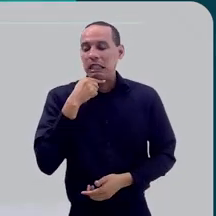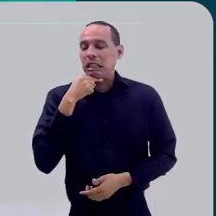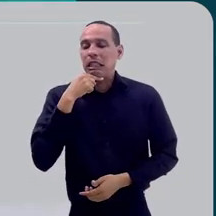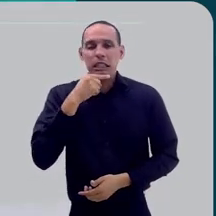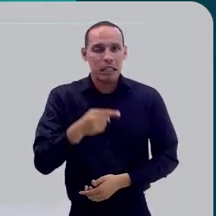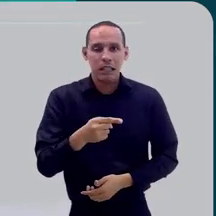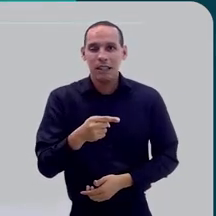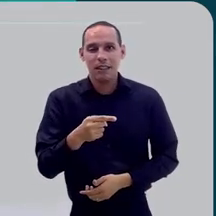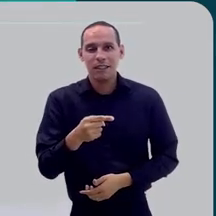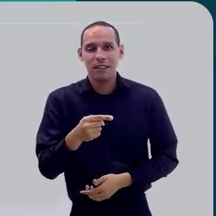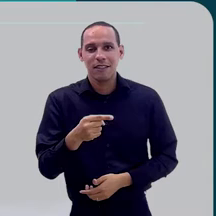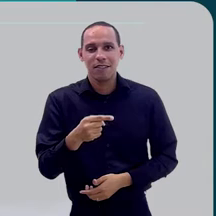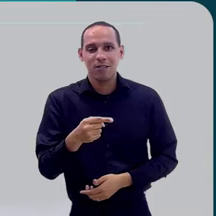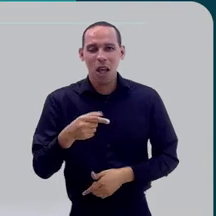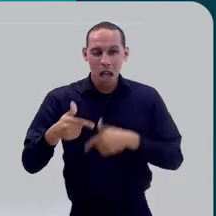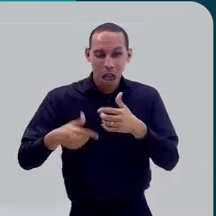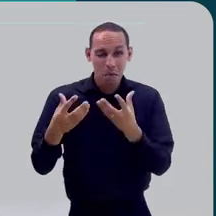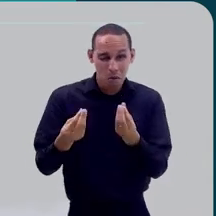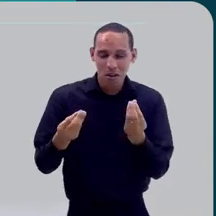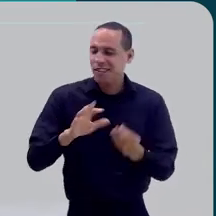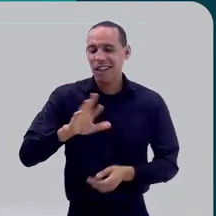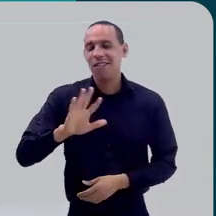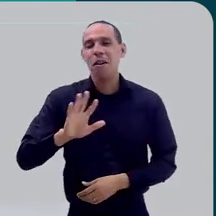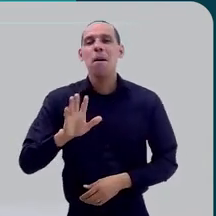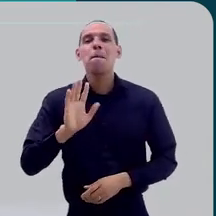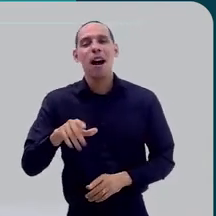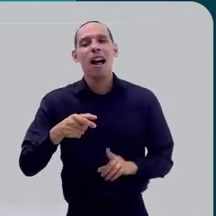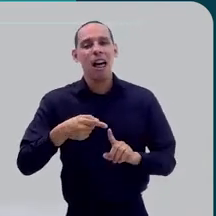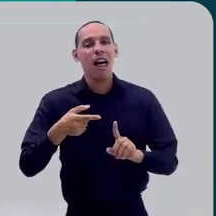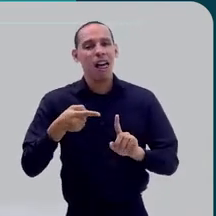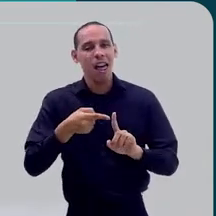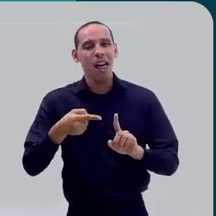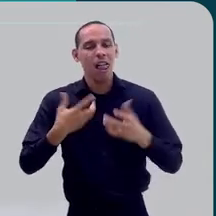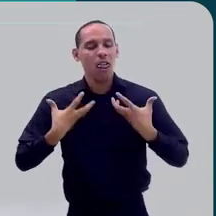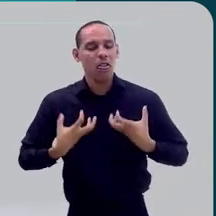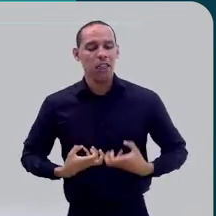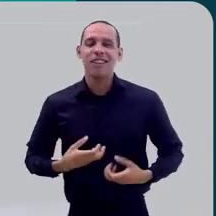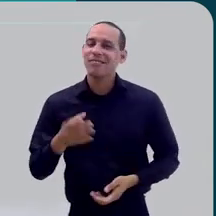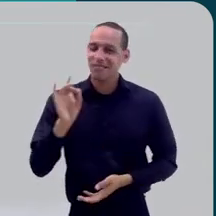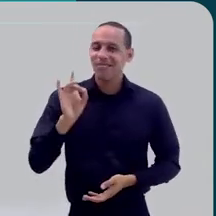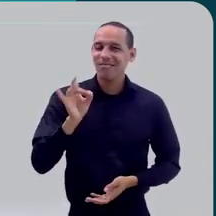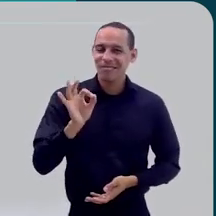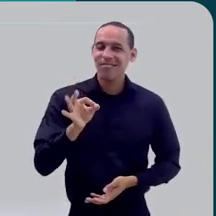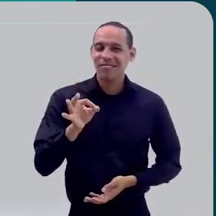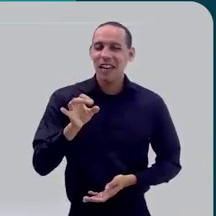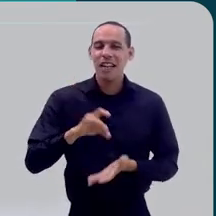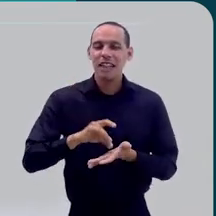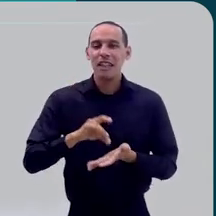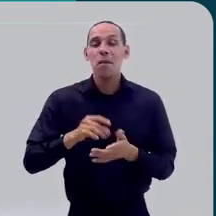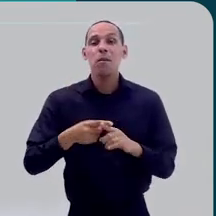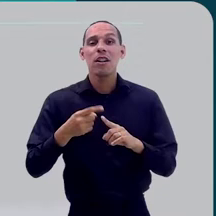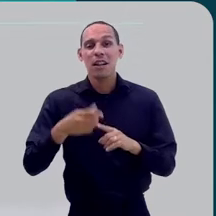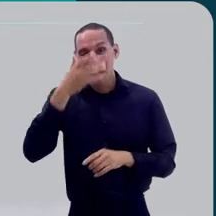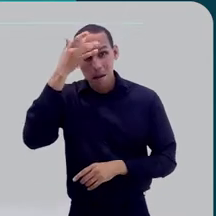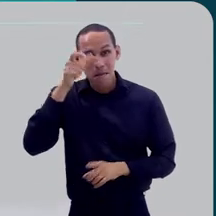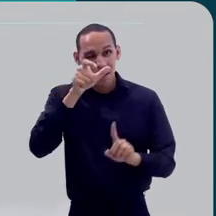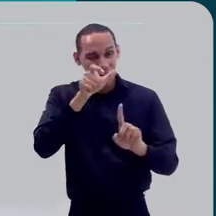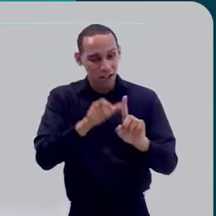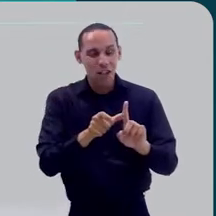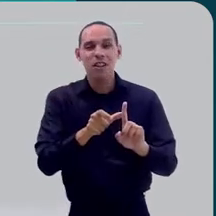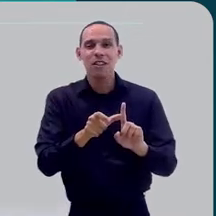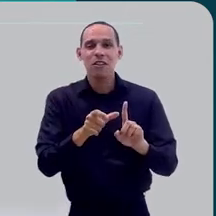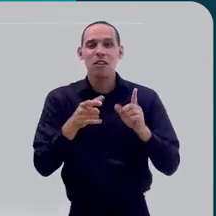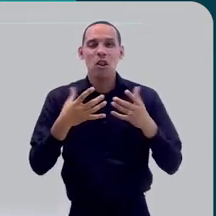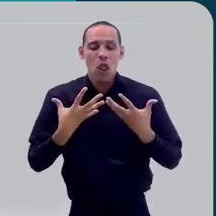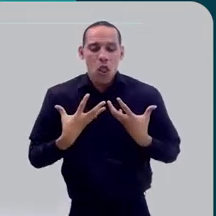ficasse esgotada. É, porque, na verdade, um tipo de trabalho desse traz um esgotamento, né?